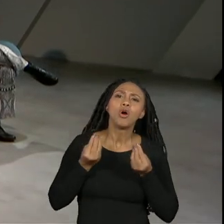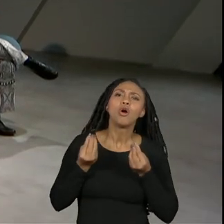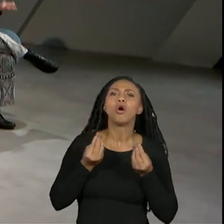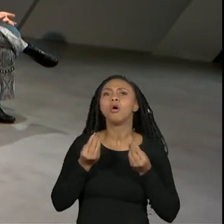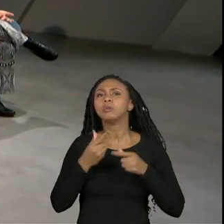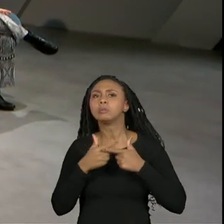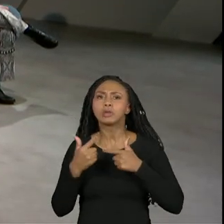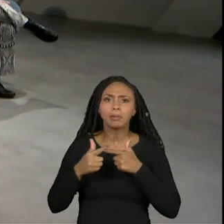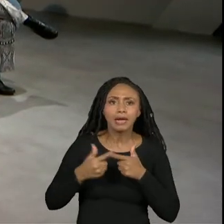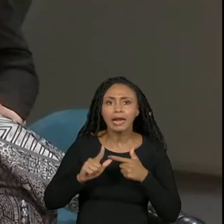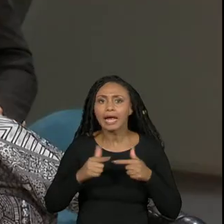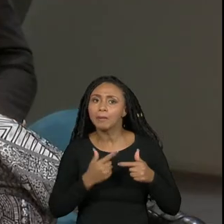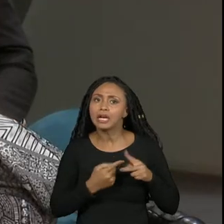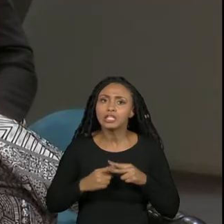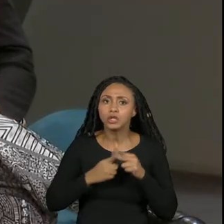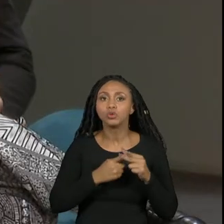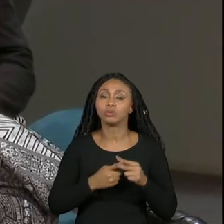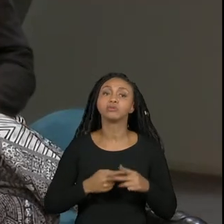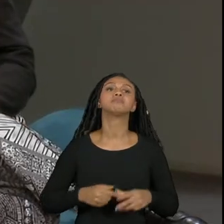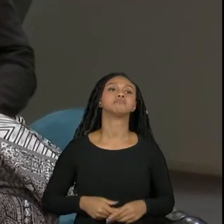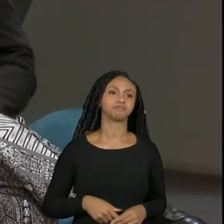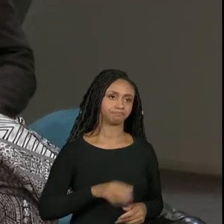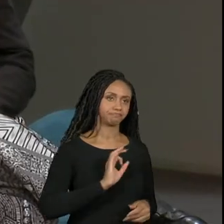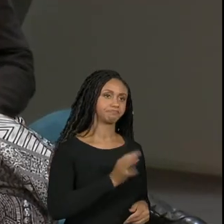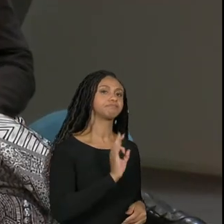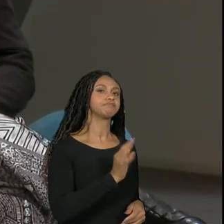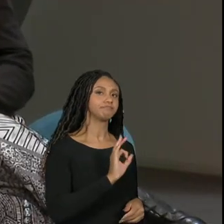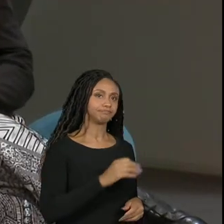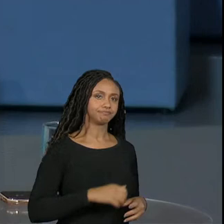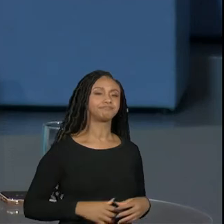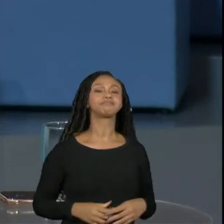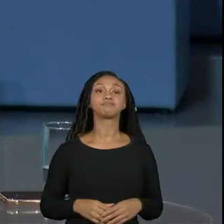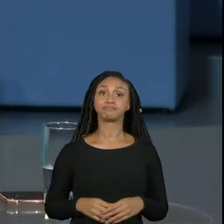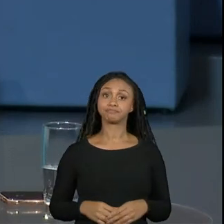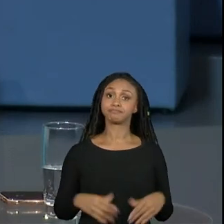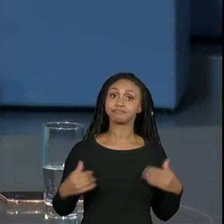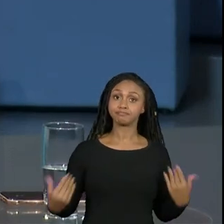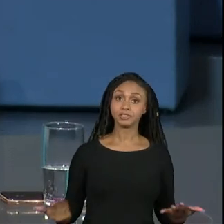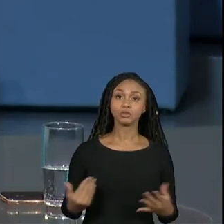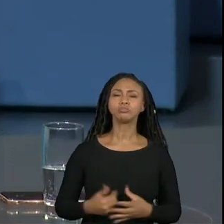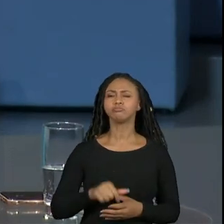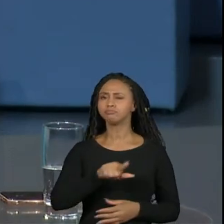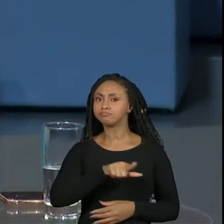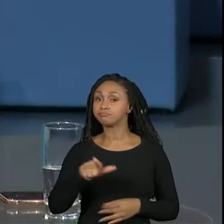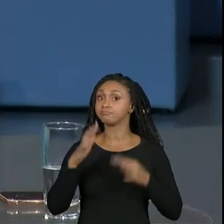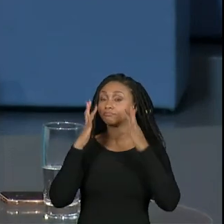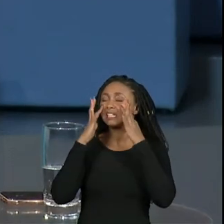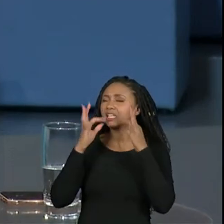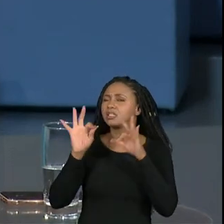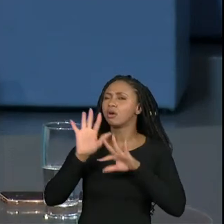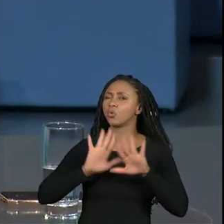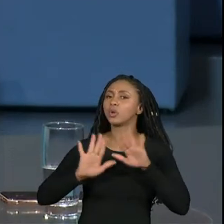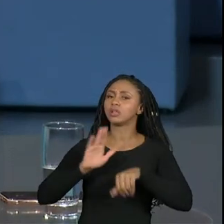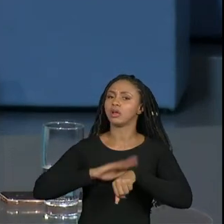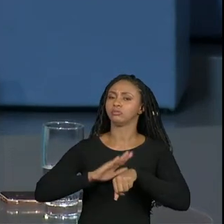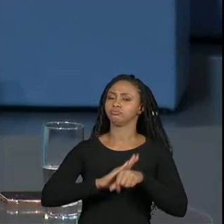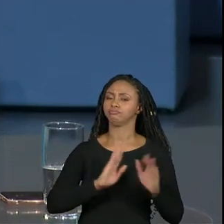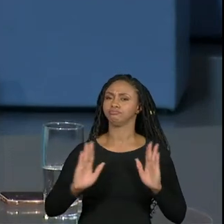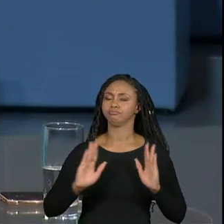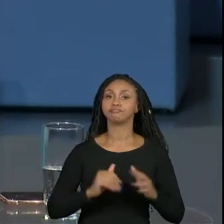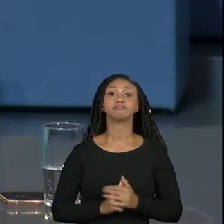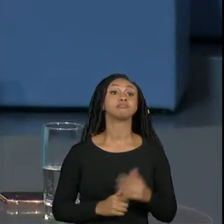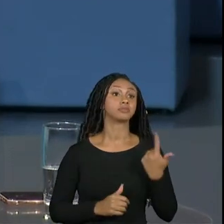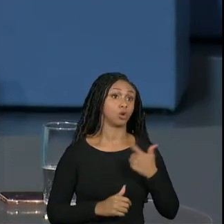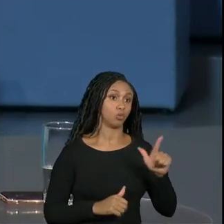aí aparecem e a gente vai precisar resolver sim com certeza tá gente então assim cuidado tá com prazos aí tem uma outra